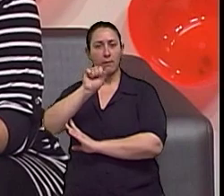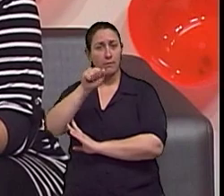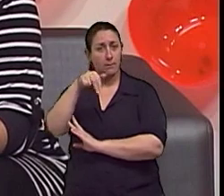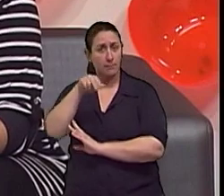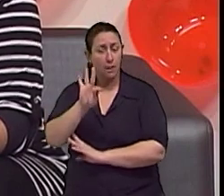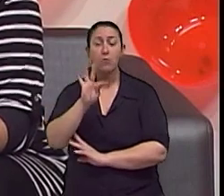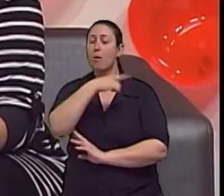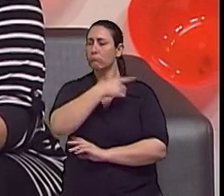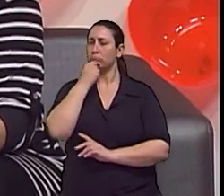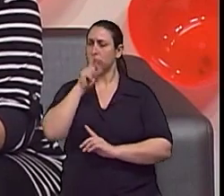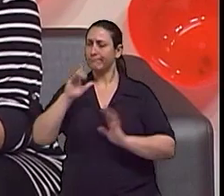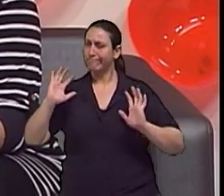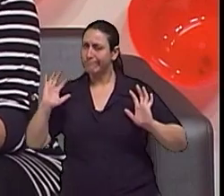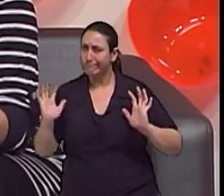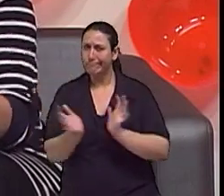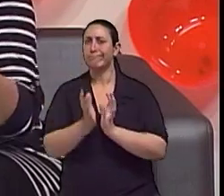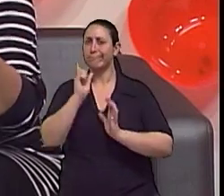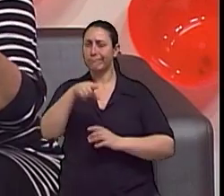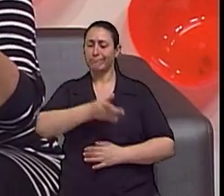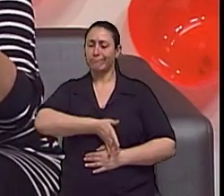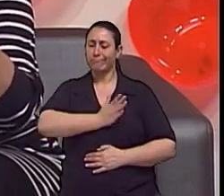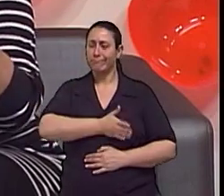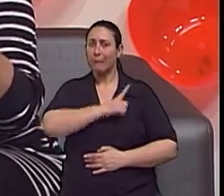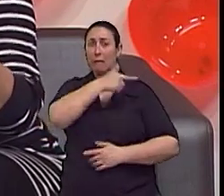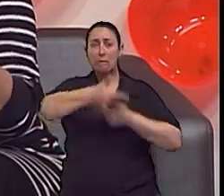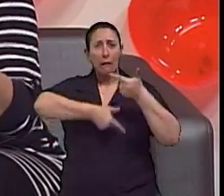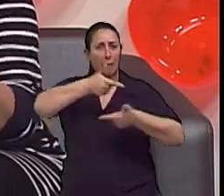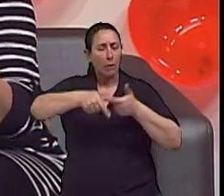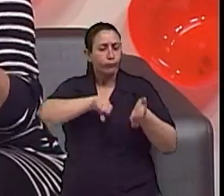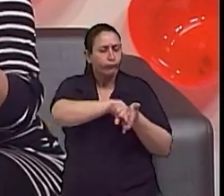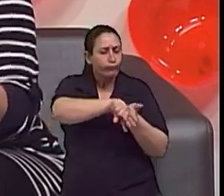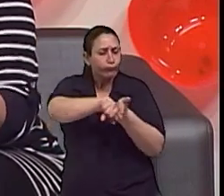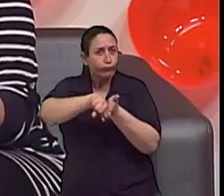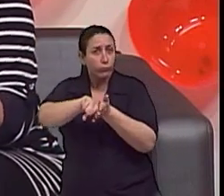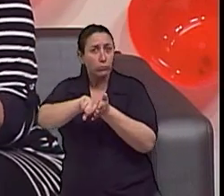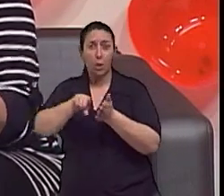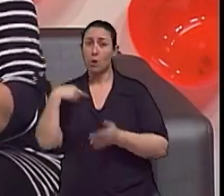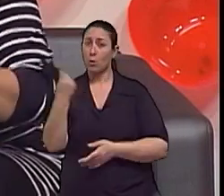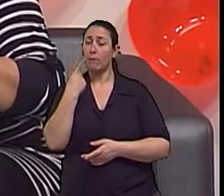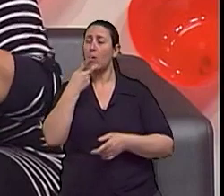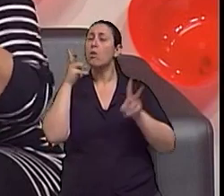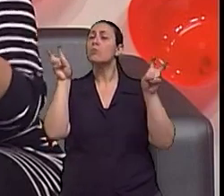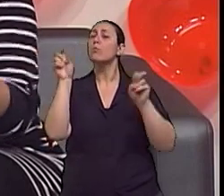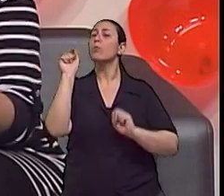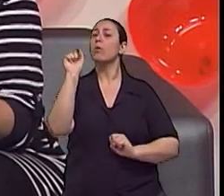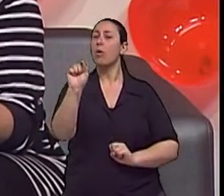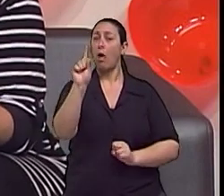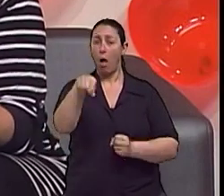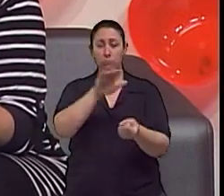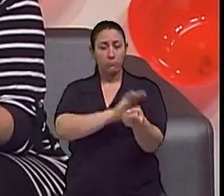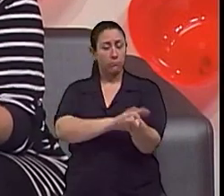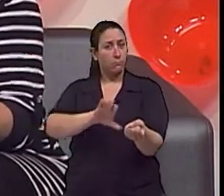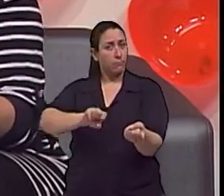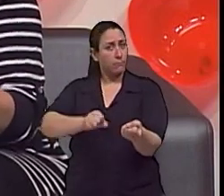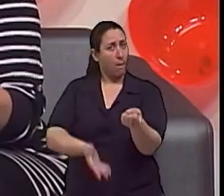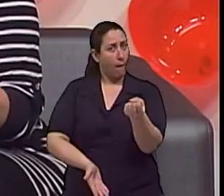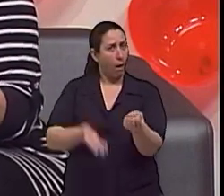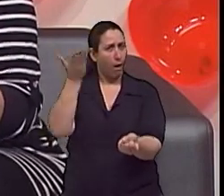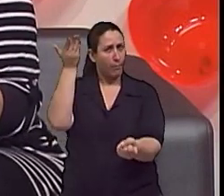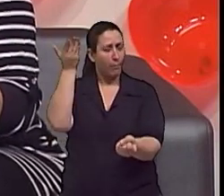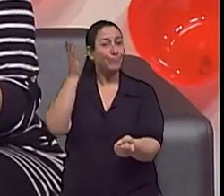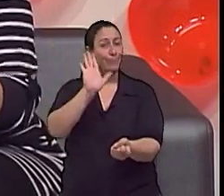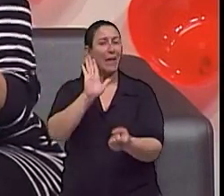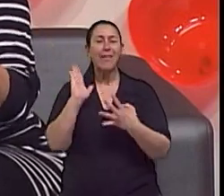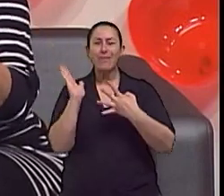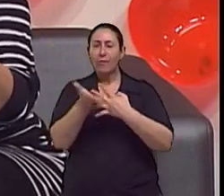Cardiológico. Pois é, e nós estamos falando sobre pressão alta. E eu chamei antes do intervalo para a